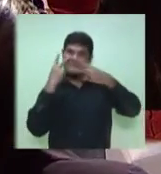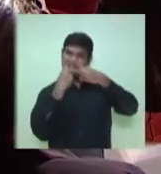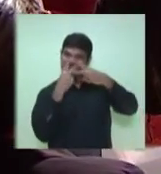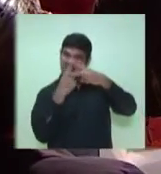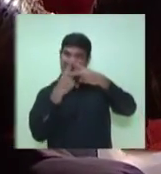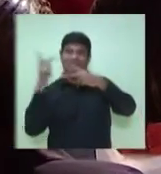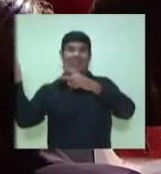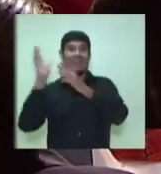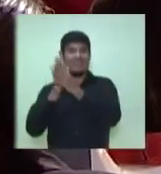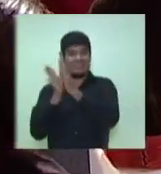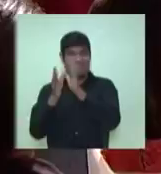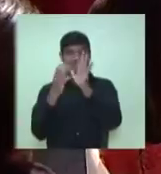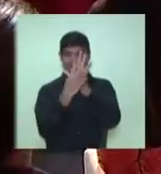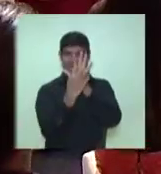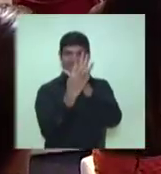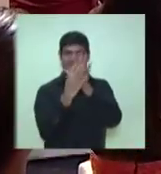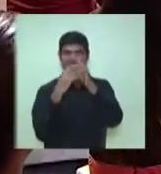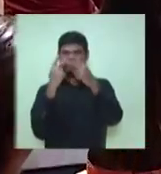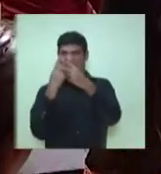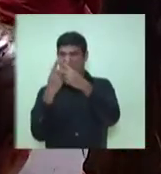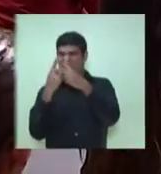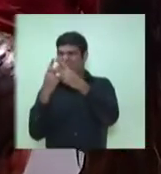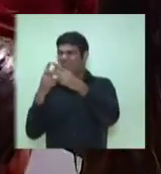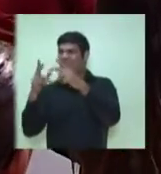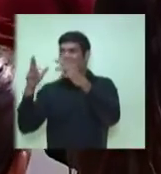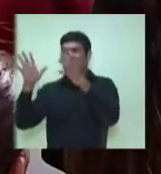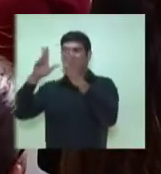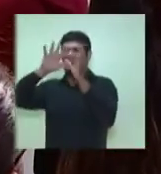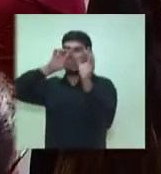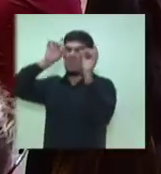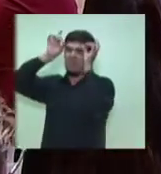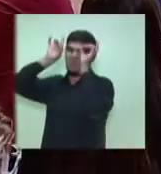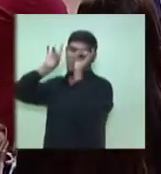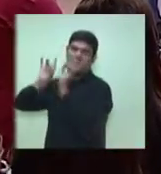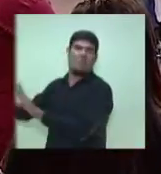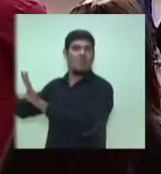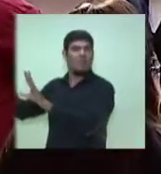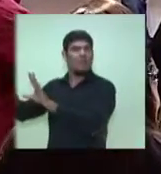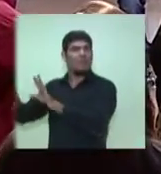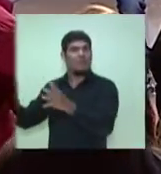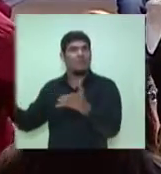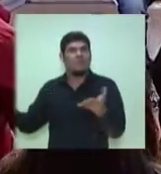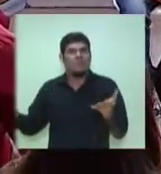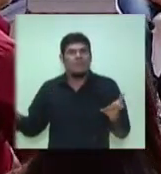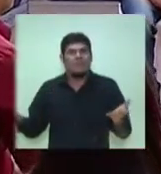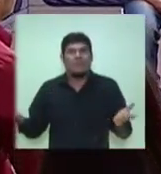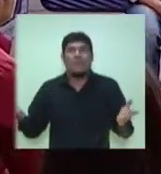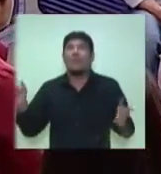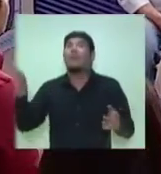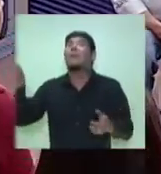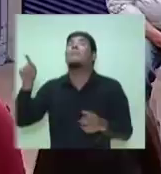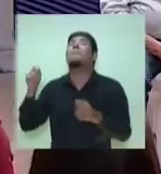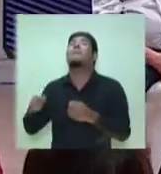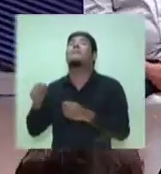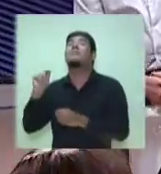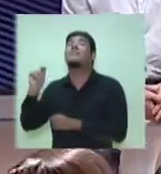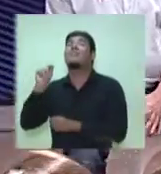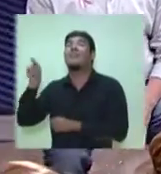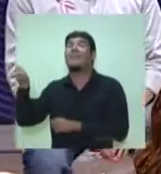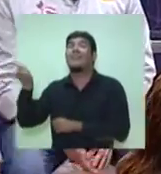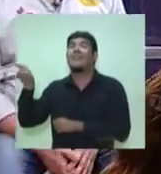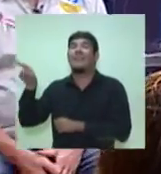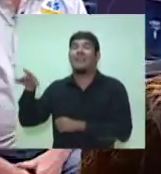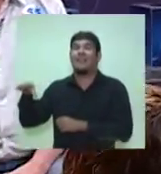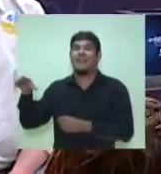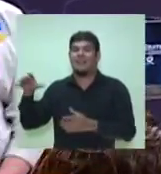prédio histórico, grande, com quadras, com tudo. O que é Raimundo Vidal Pessoa precisa, numa parceria da Prefeitura com o governo do